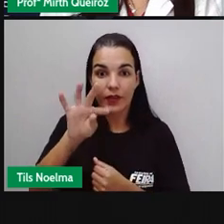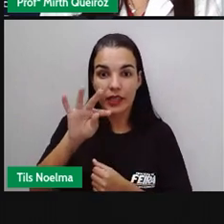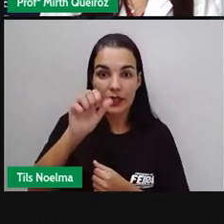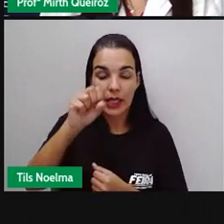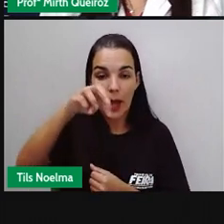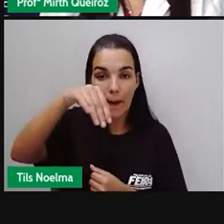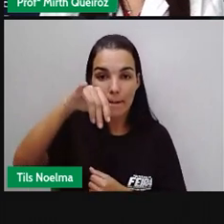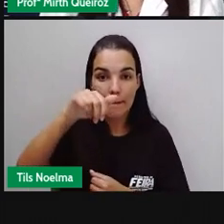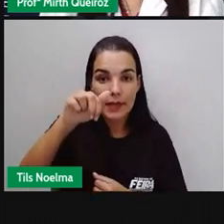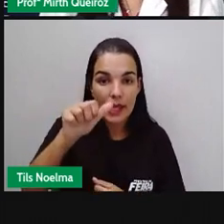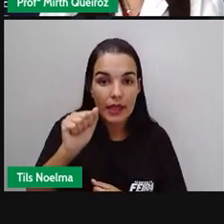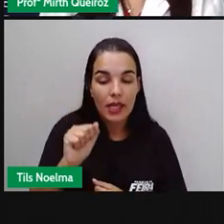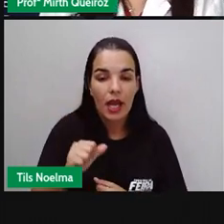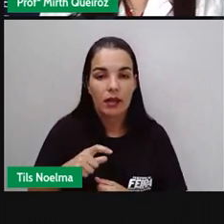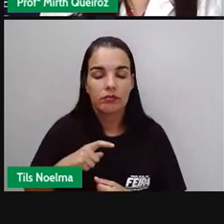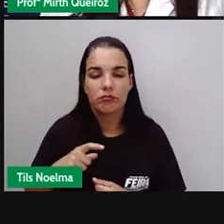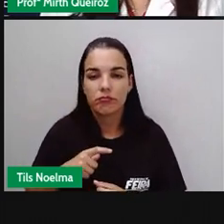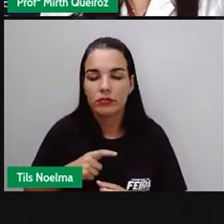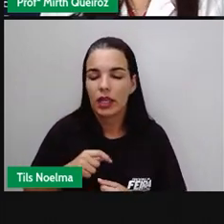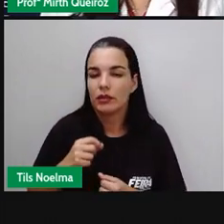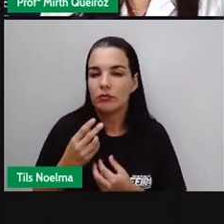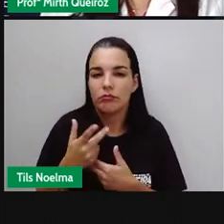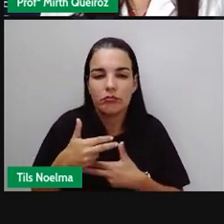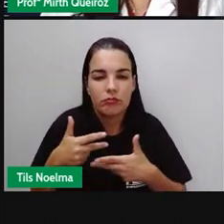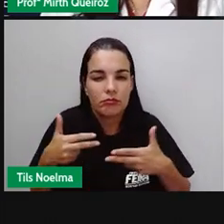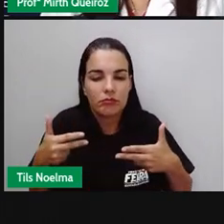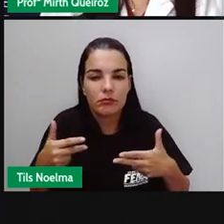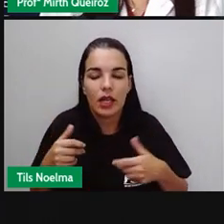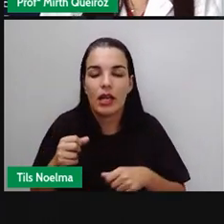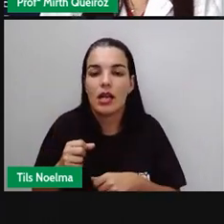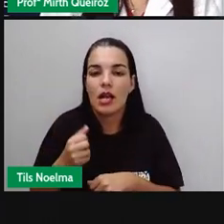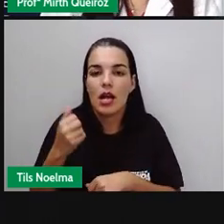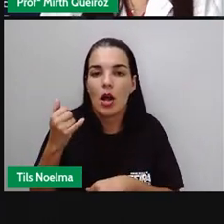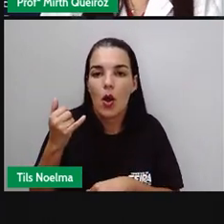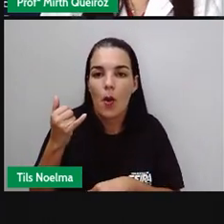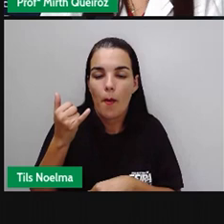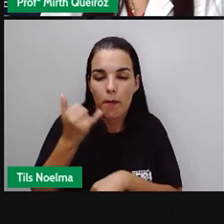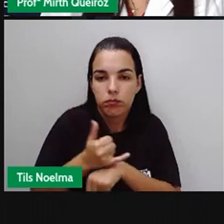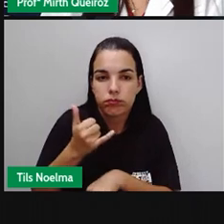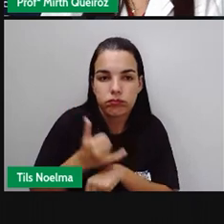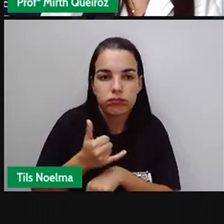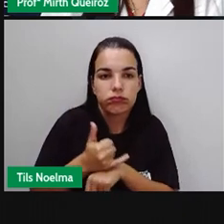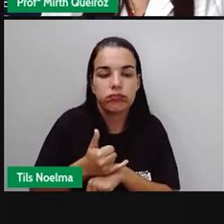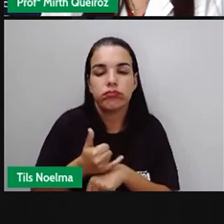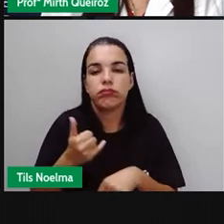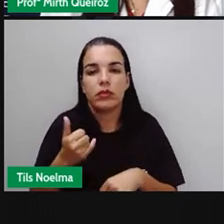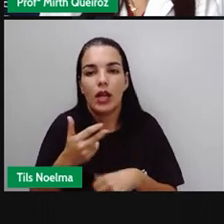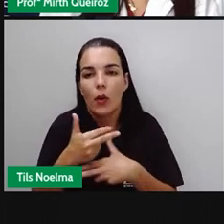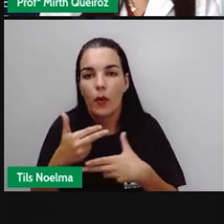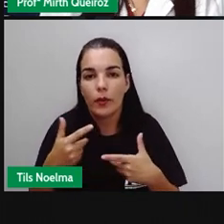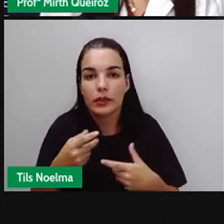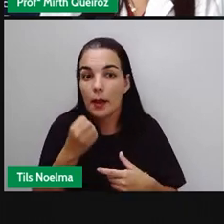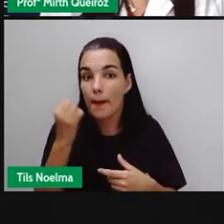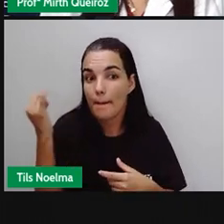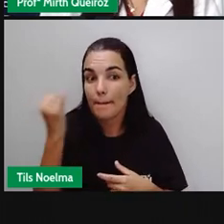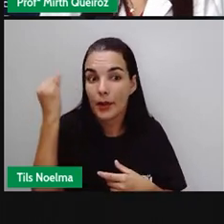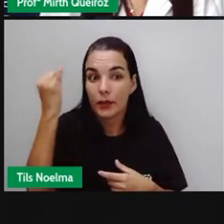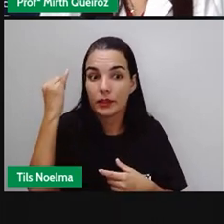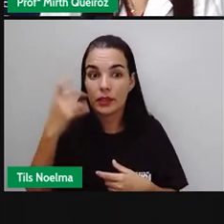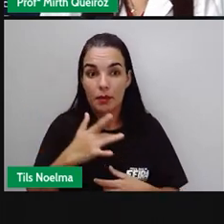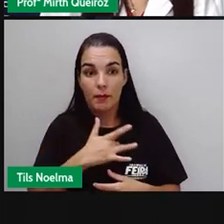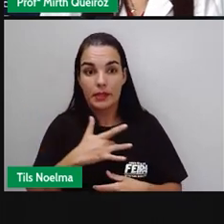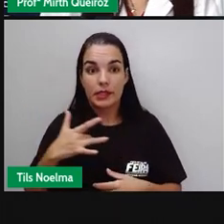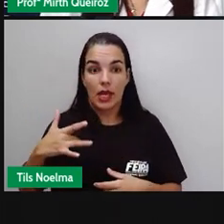minerais. Como é o caso do potássio, cálcio, fósforo e magnédio. São sais minerais que a gente necessita. Além de